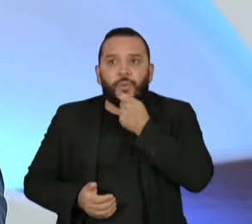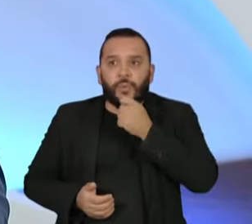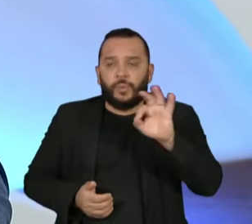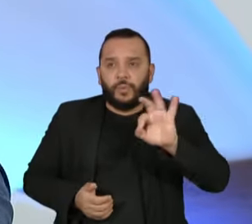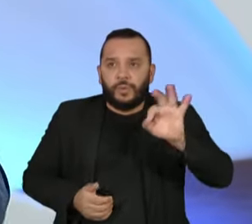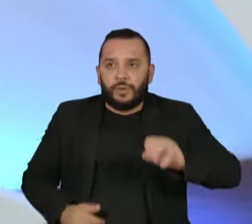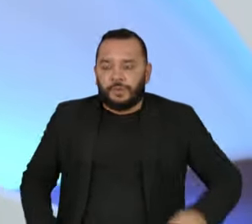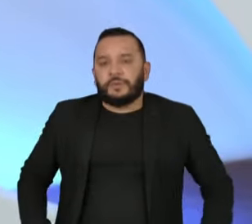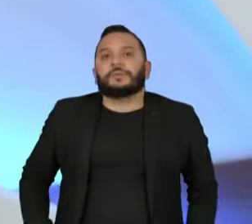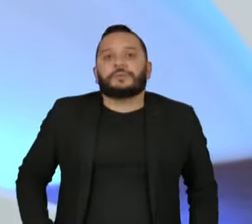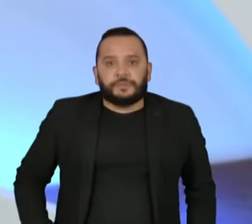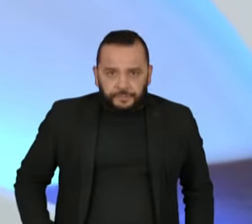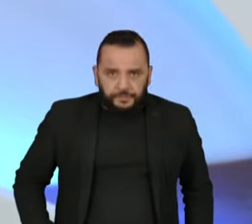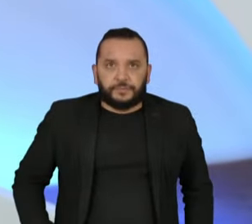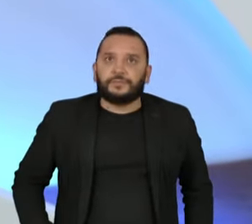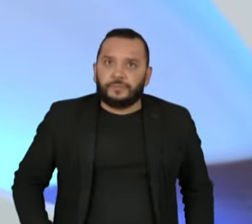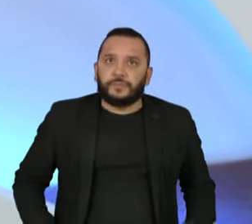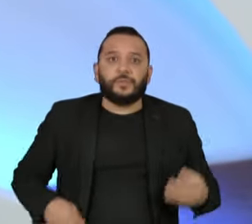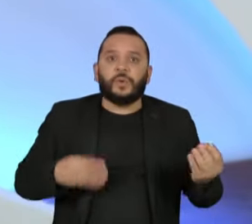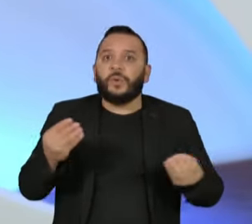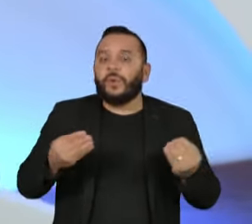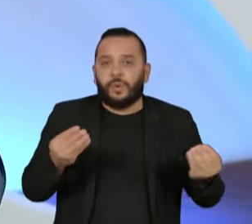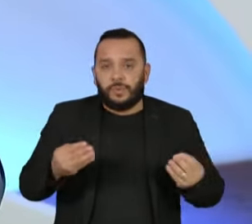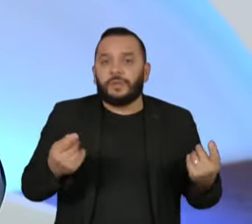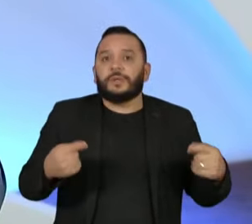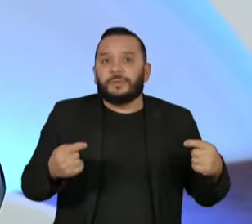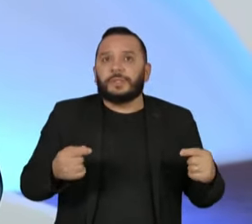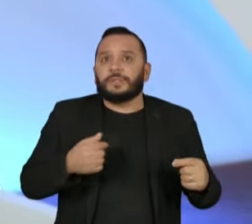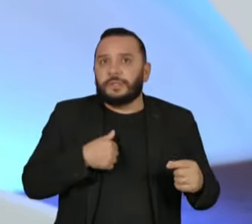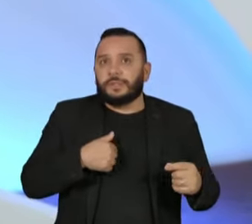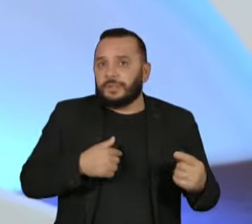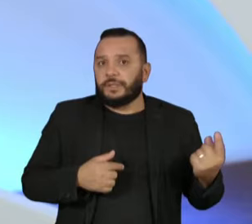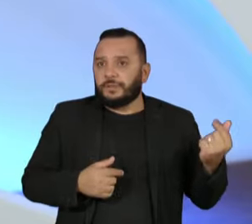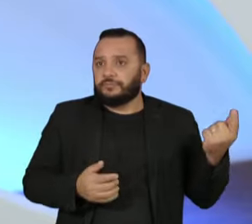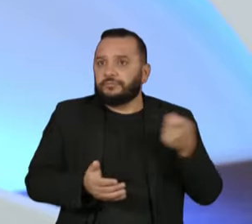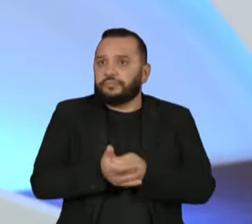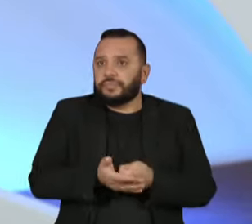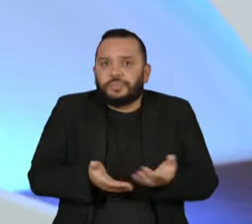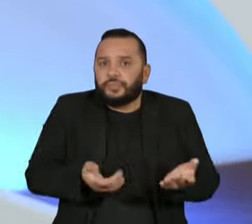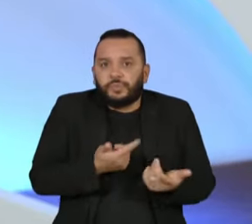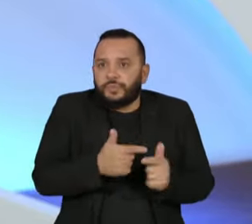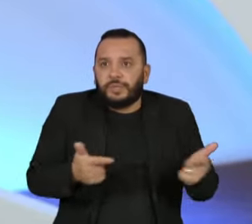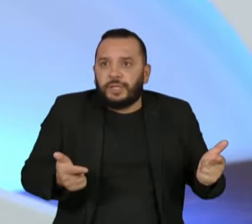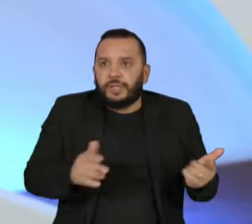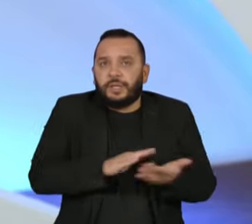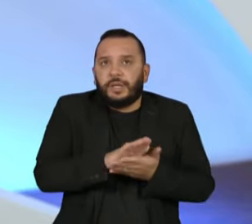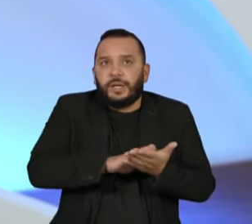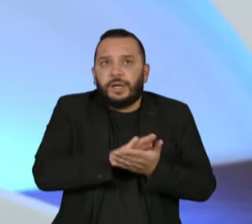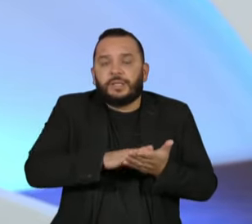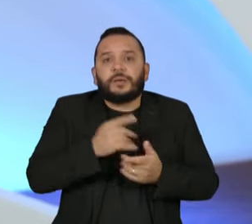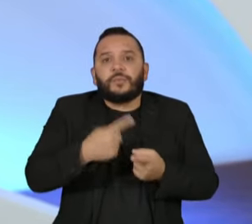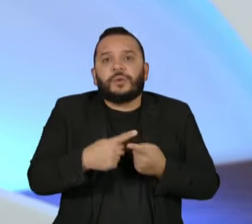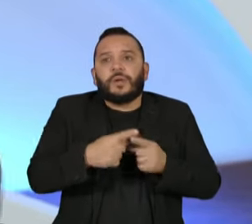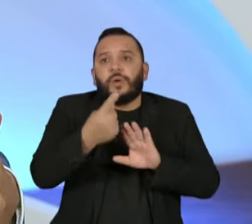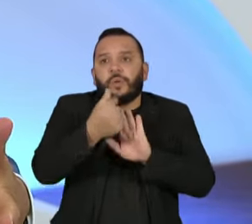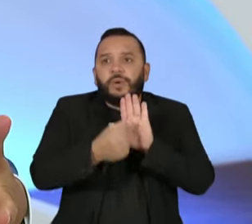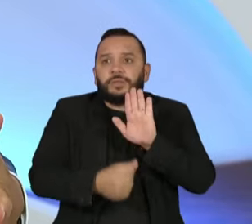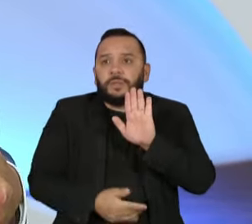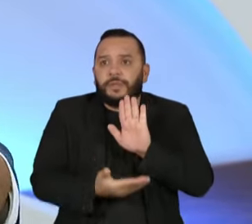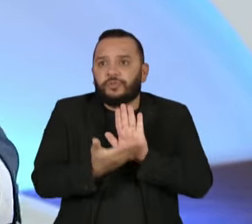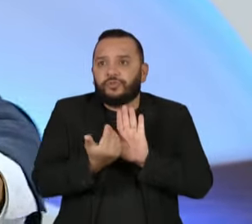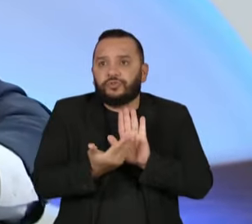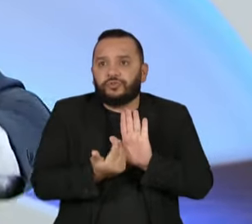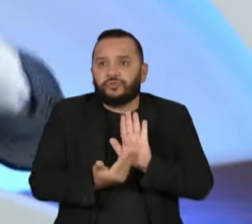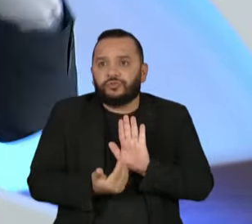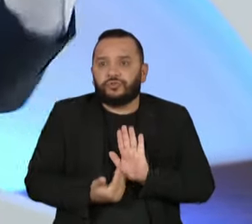contabilidade do governo para ter pelo menos o empenho? Por quê? Porque tiraram os orçamentos esse